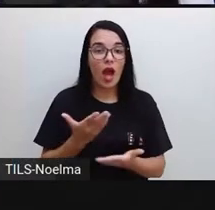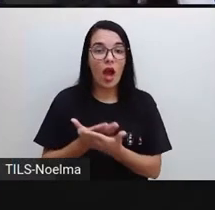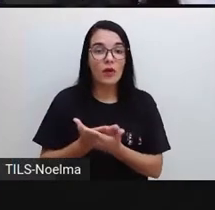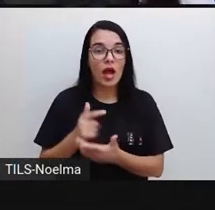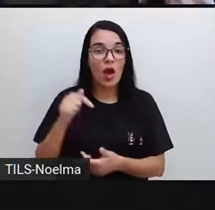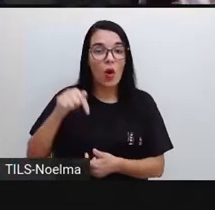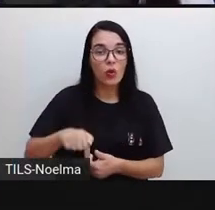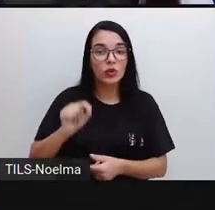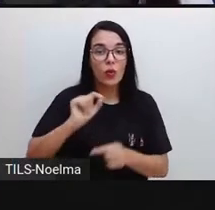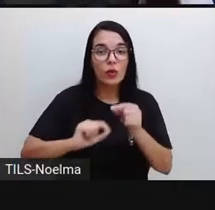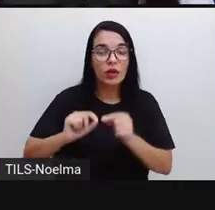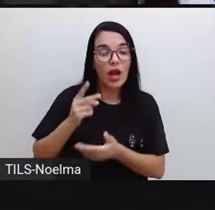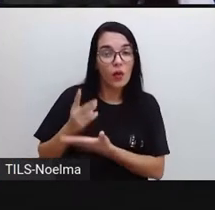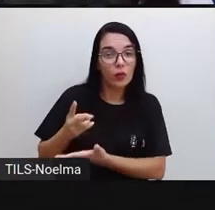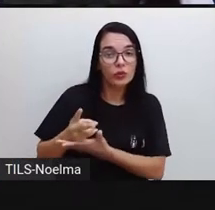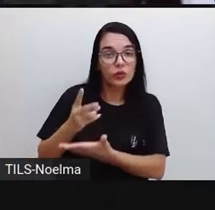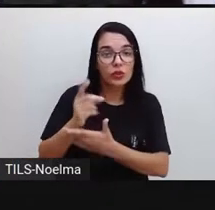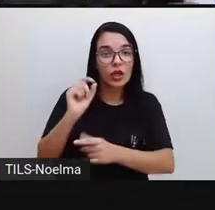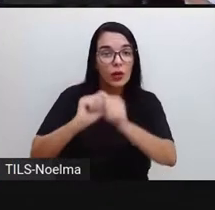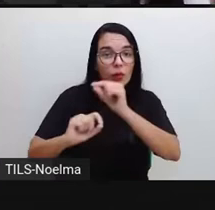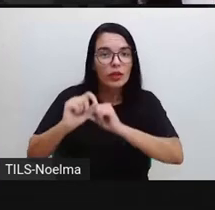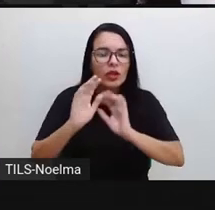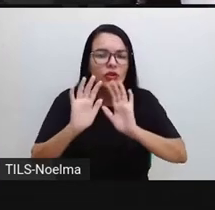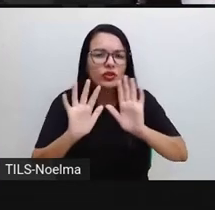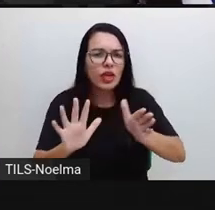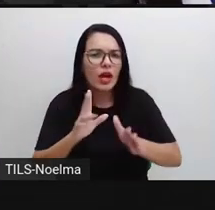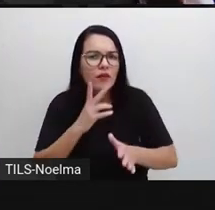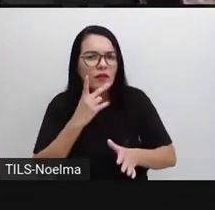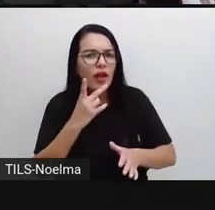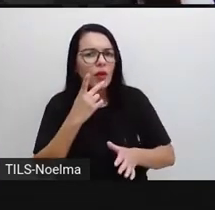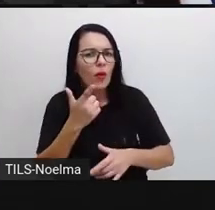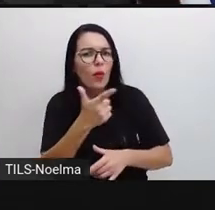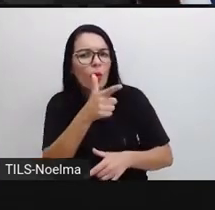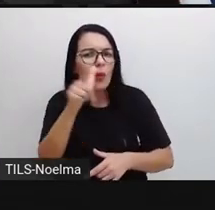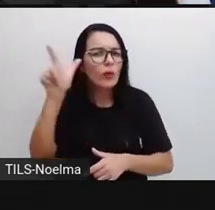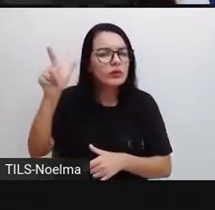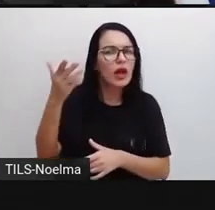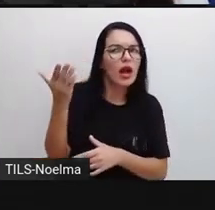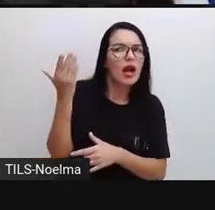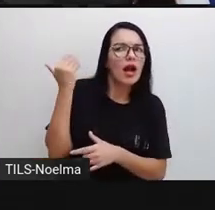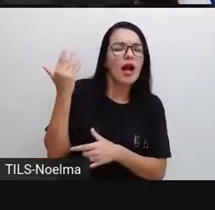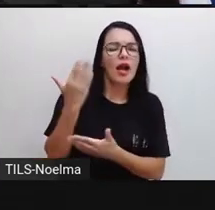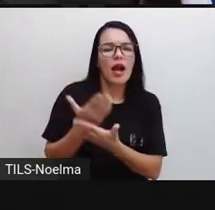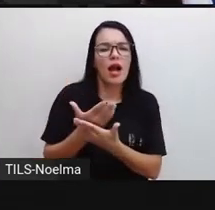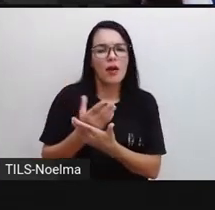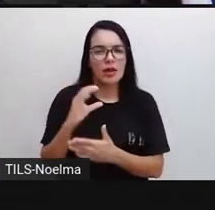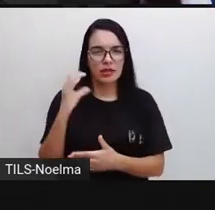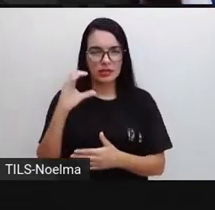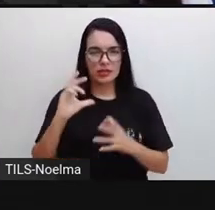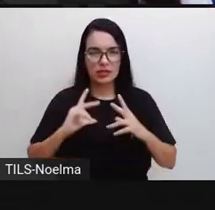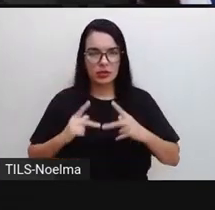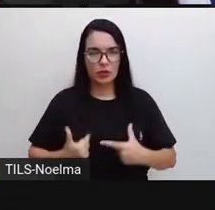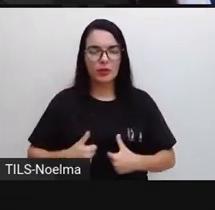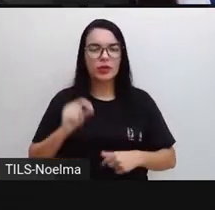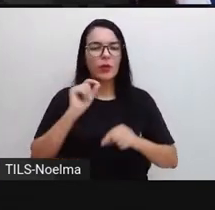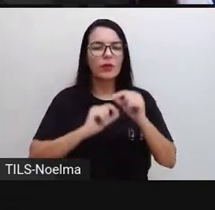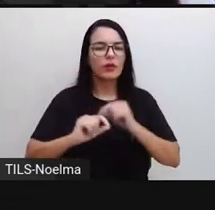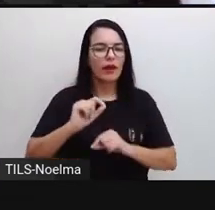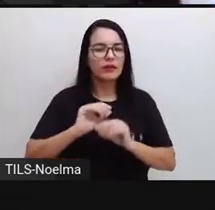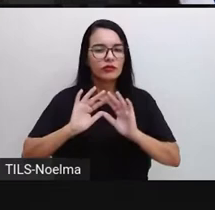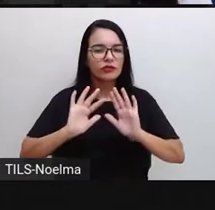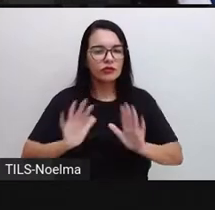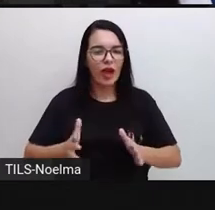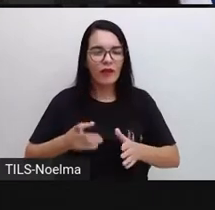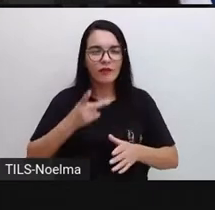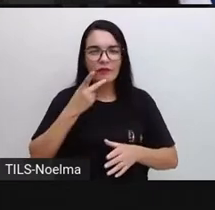a gente vai dar seguimento ao que a gente falou em outra aula de ciências humanas, nós que falamos sobre matéria-prima e